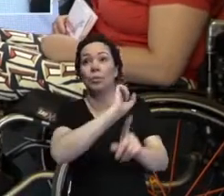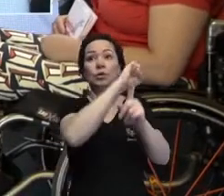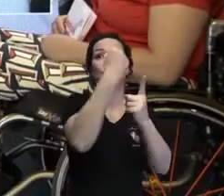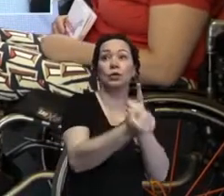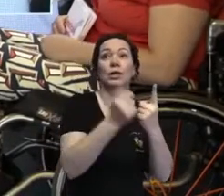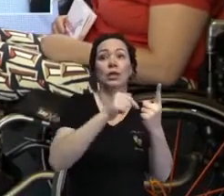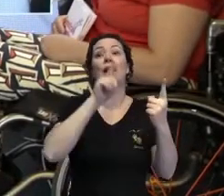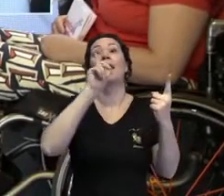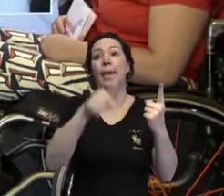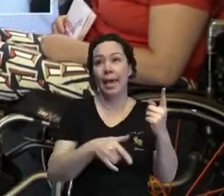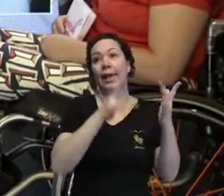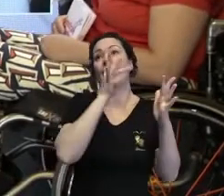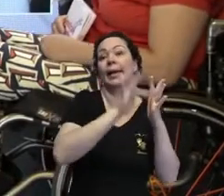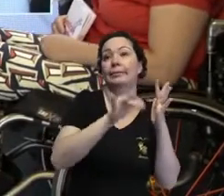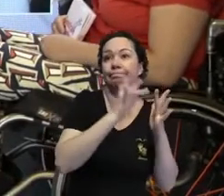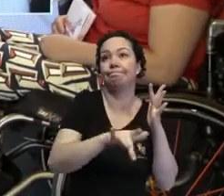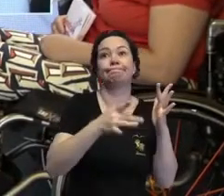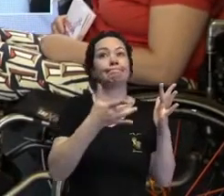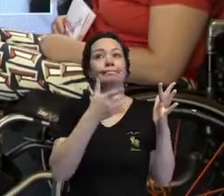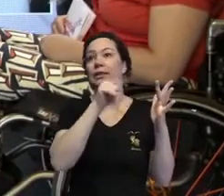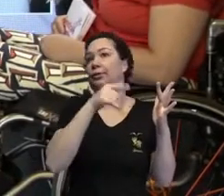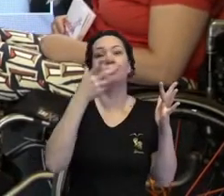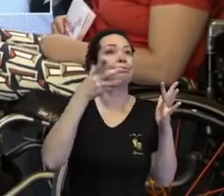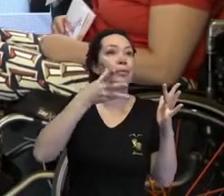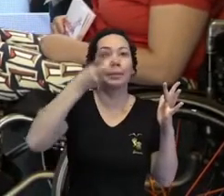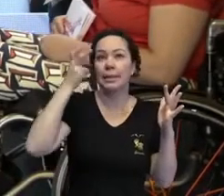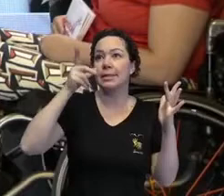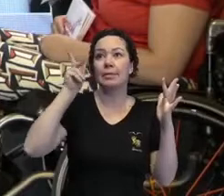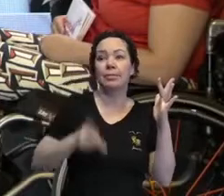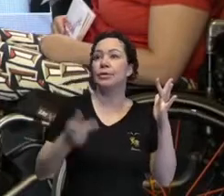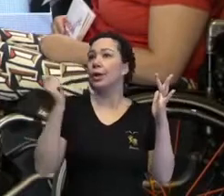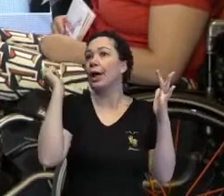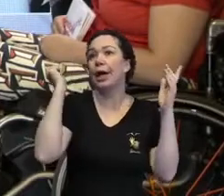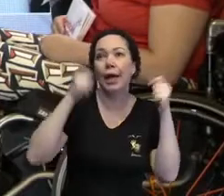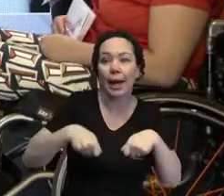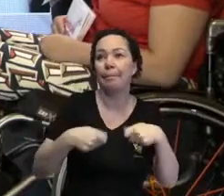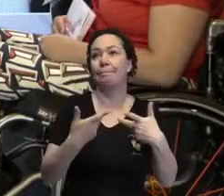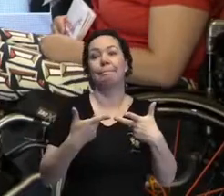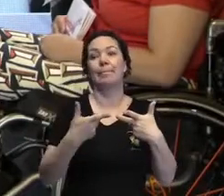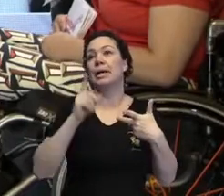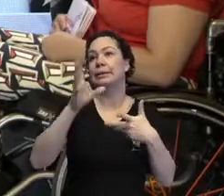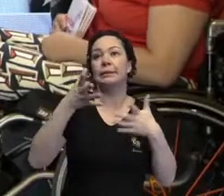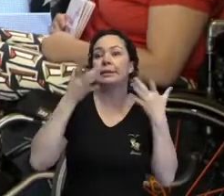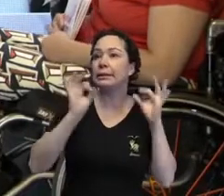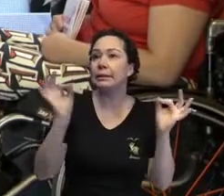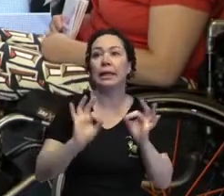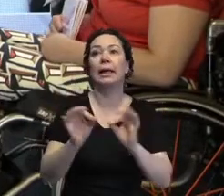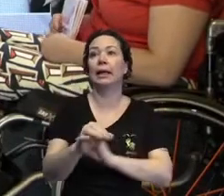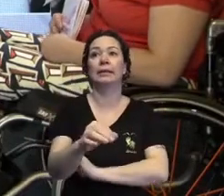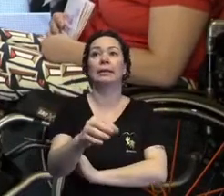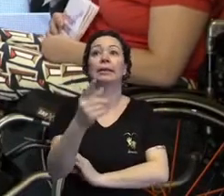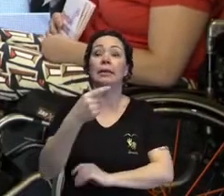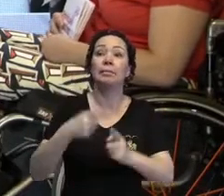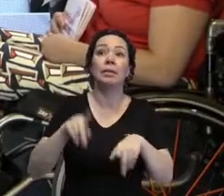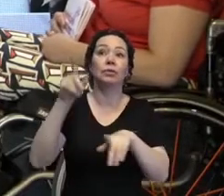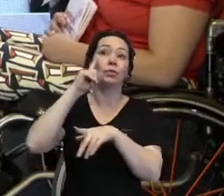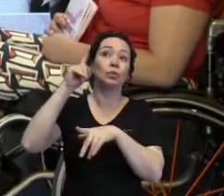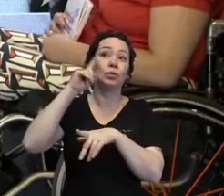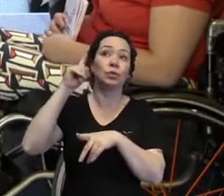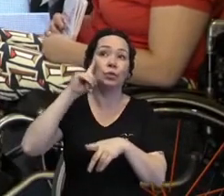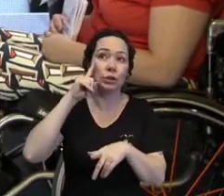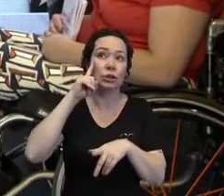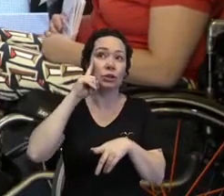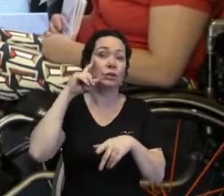que vê a pessoa com deficiência como incapaz, inválida e mais, e que a vê, no dia a dia, a ter que ultrapassar